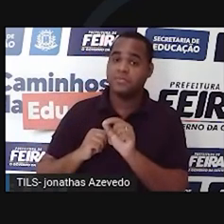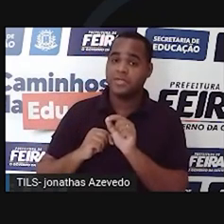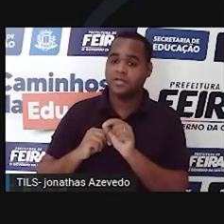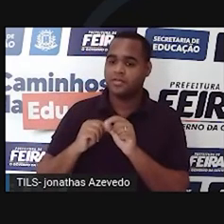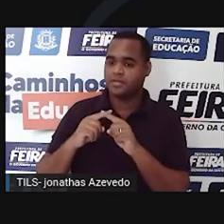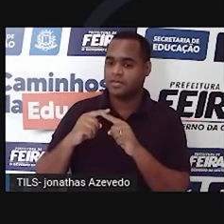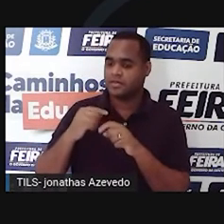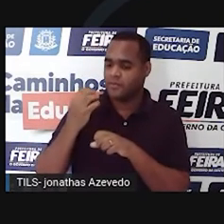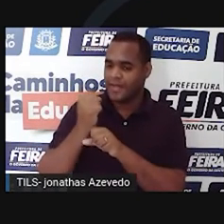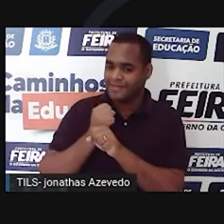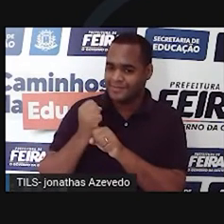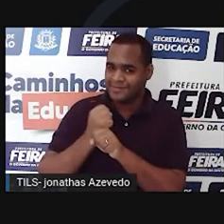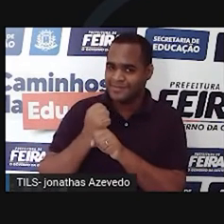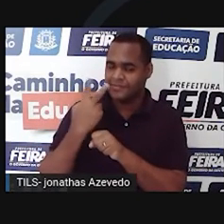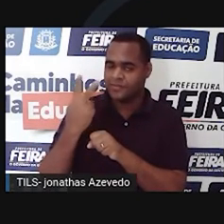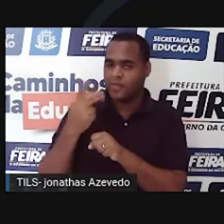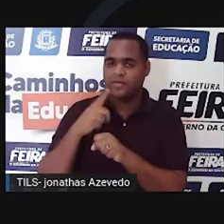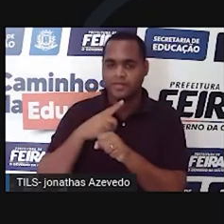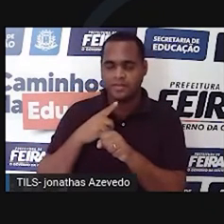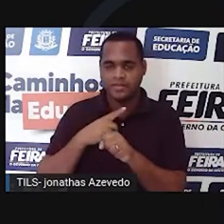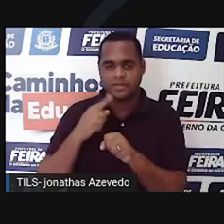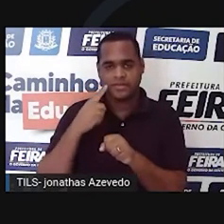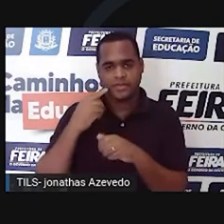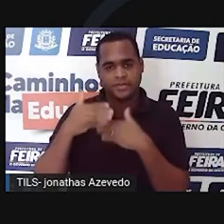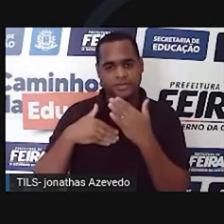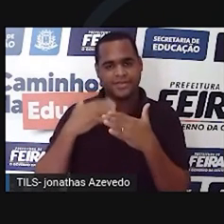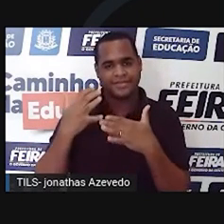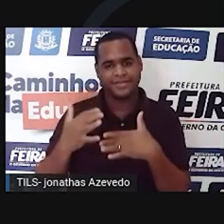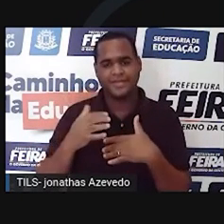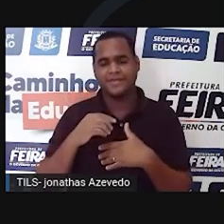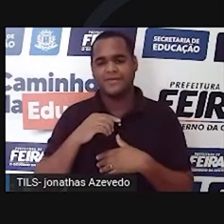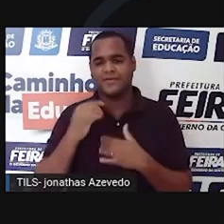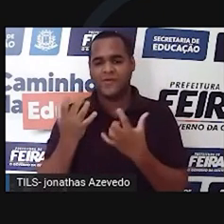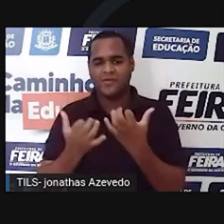que nos últimos dois anos choveu muito pouco nestas terras.